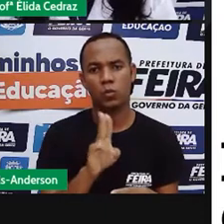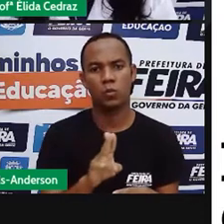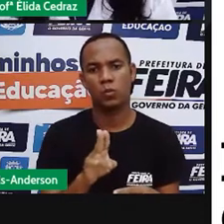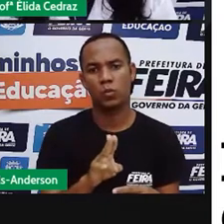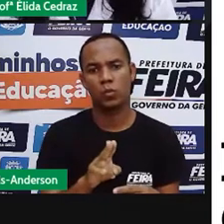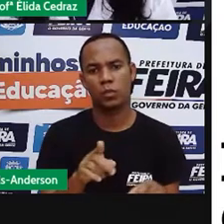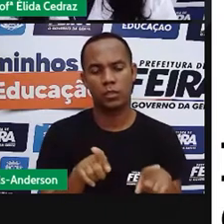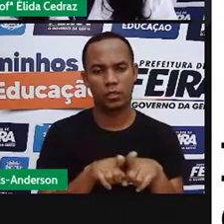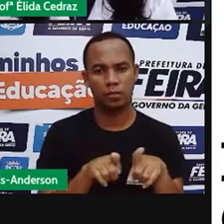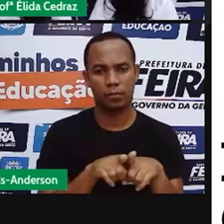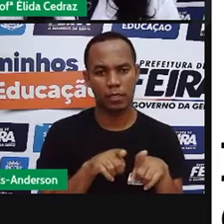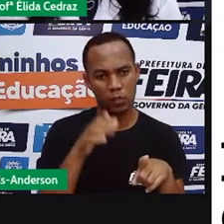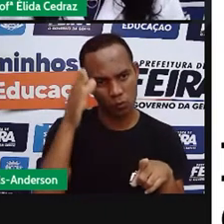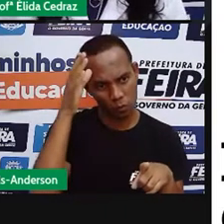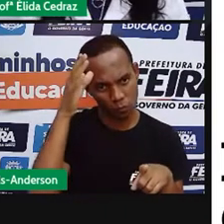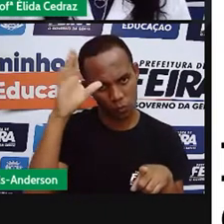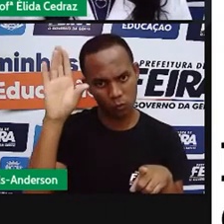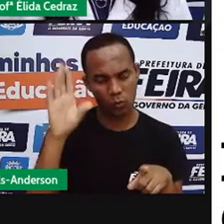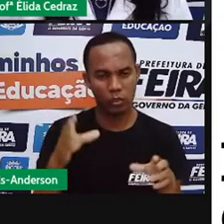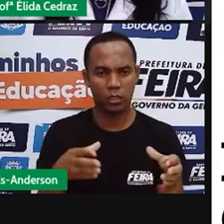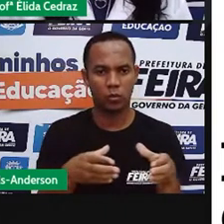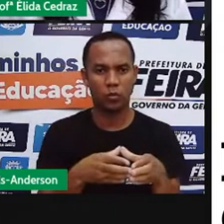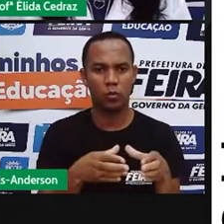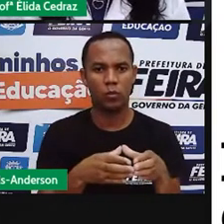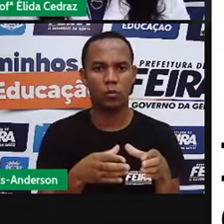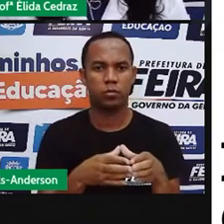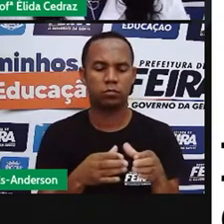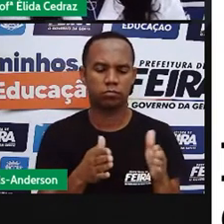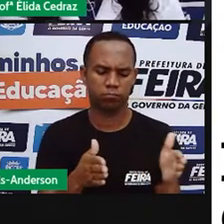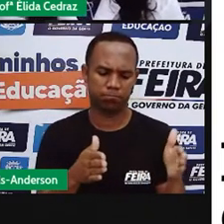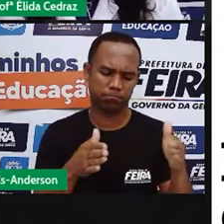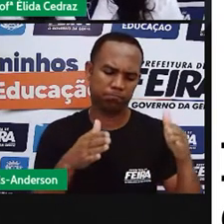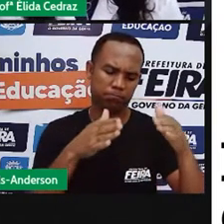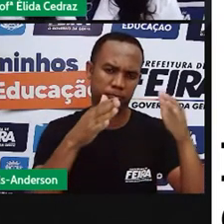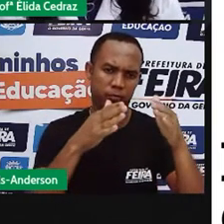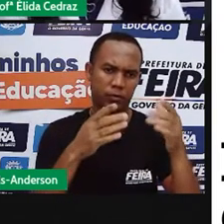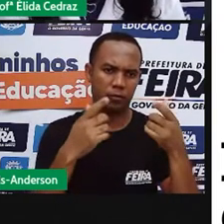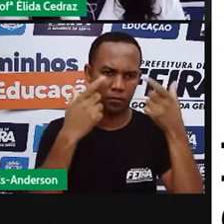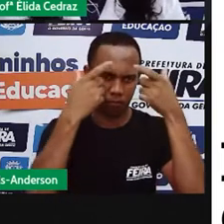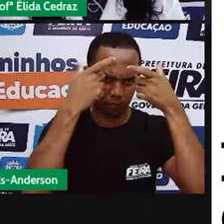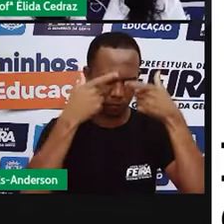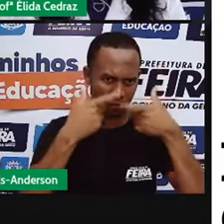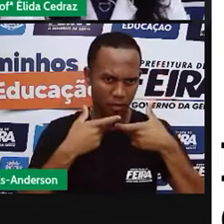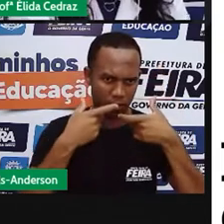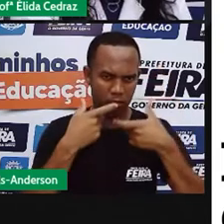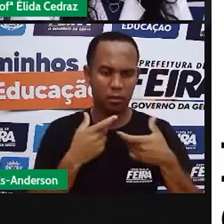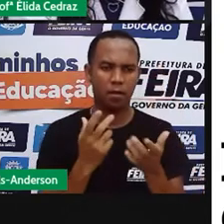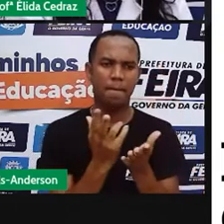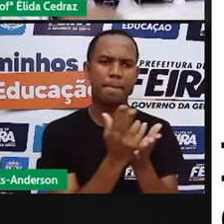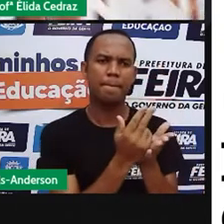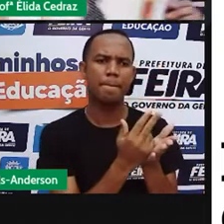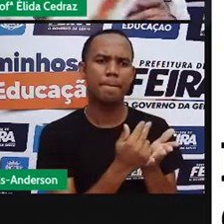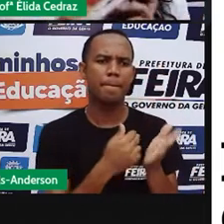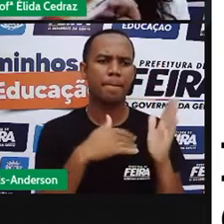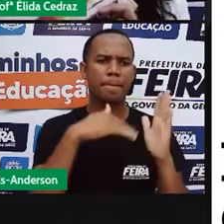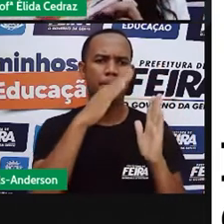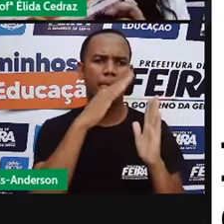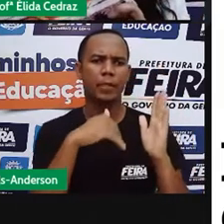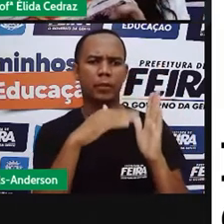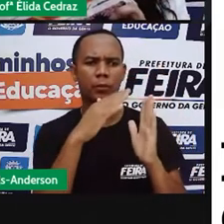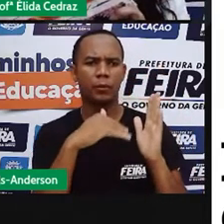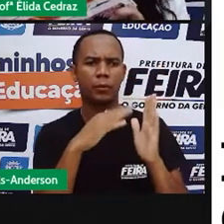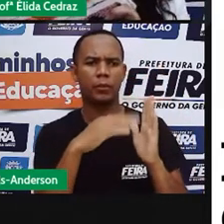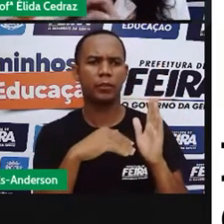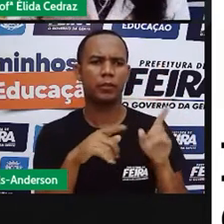das tribos africanas. Suas esculturas, máscaras, pinturas, os